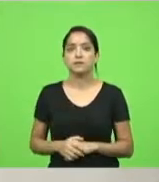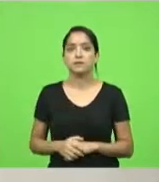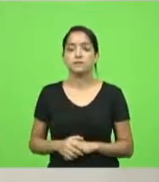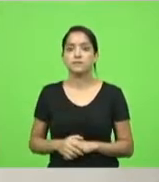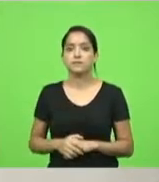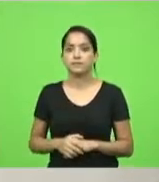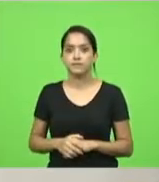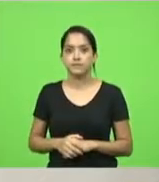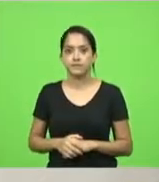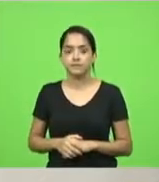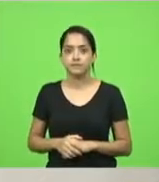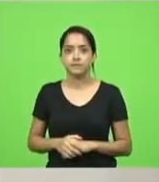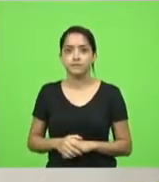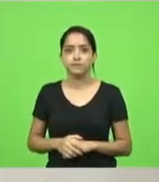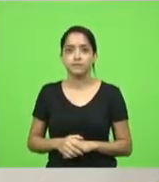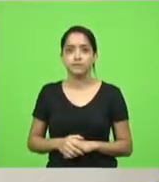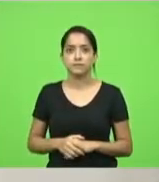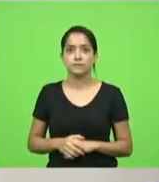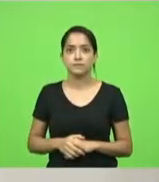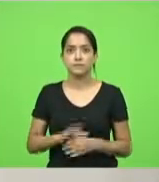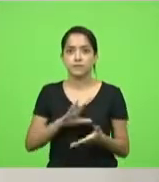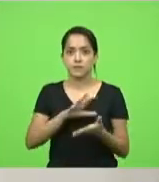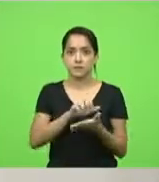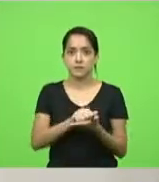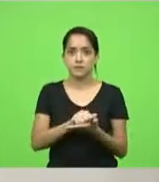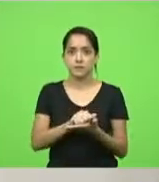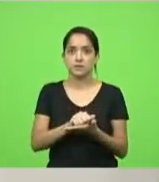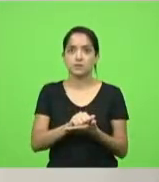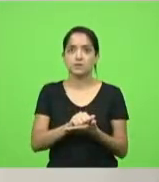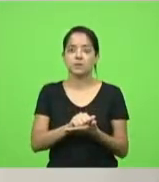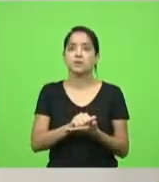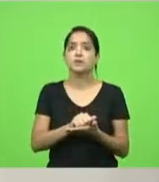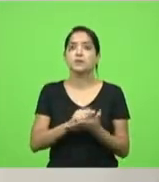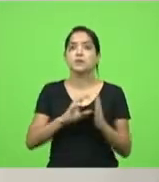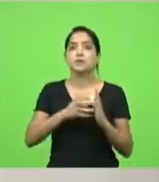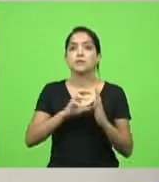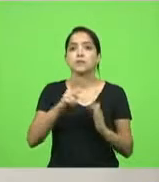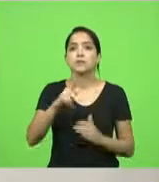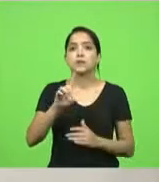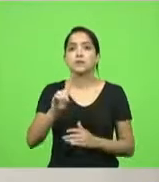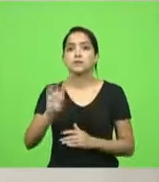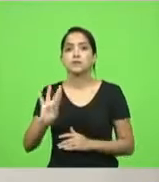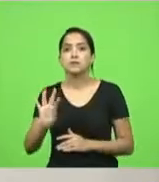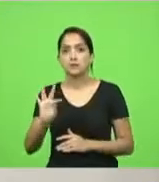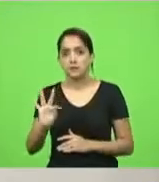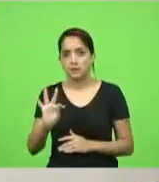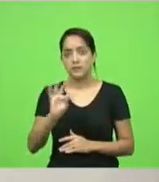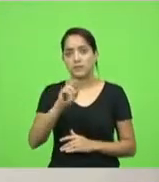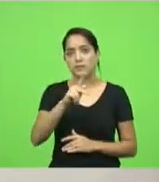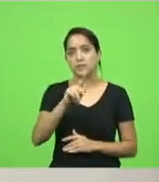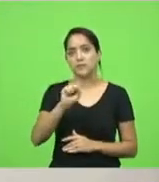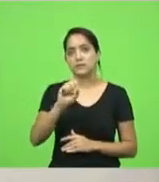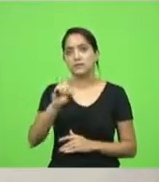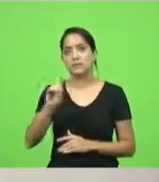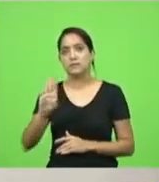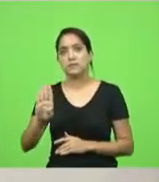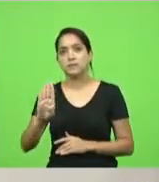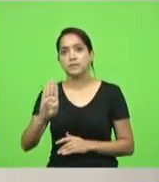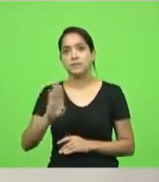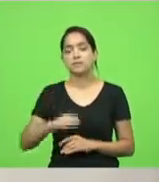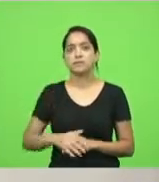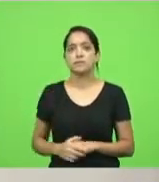Sem oradores inscritos, segundo bloco, PDT-PSDB-Republicanos.